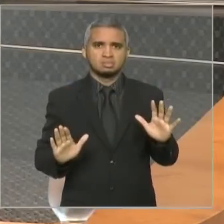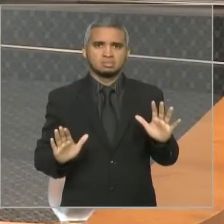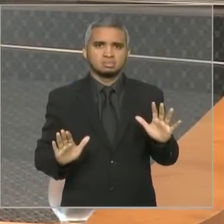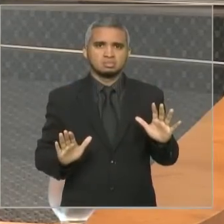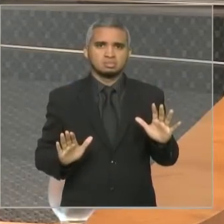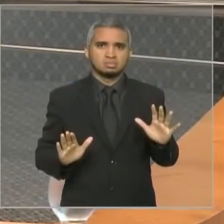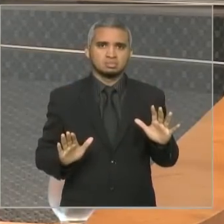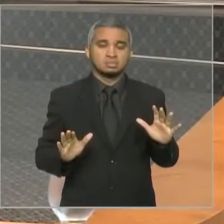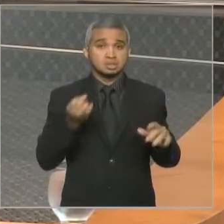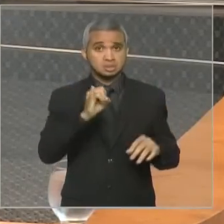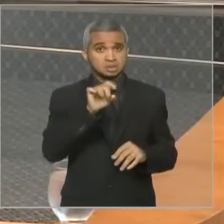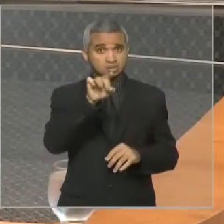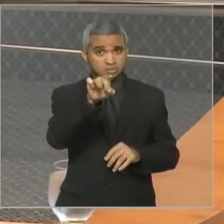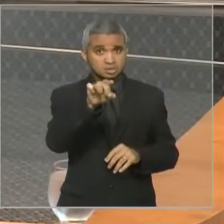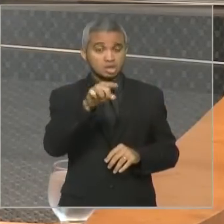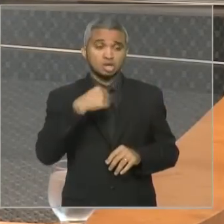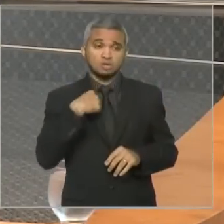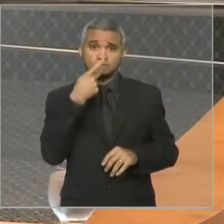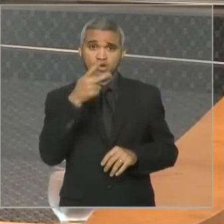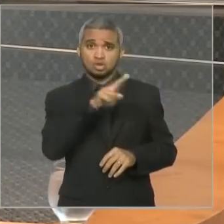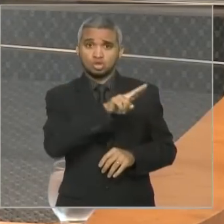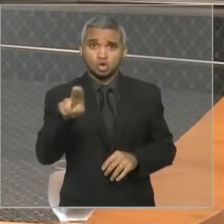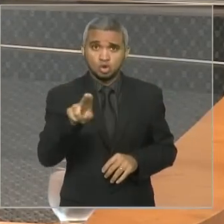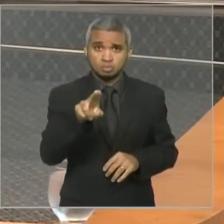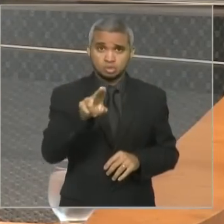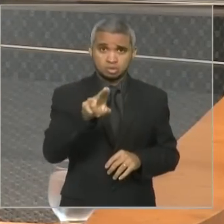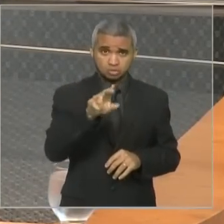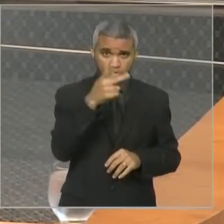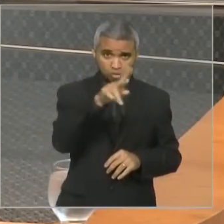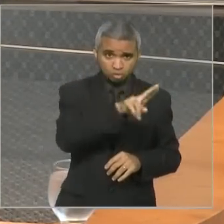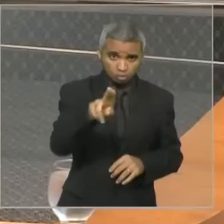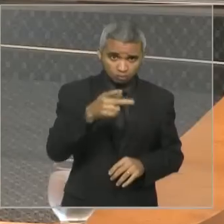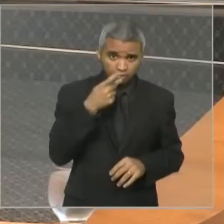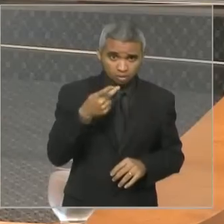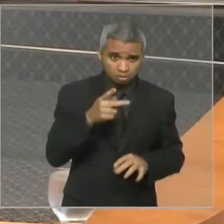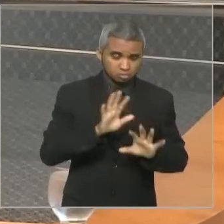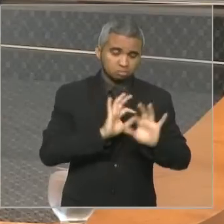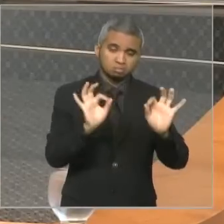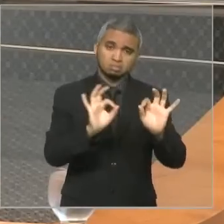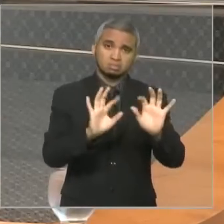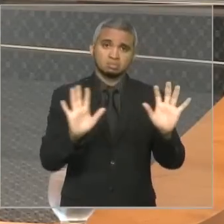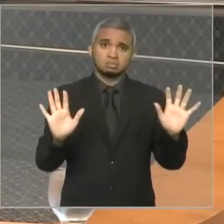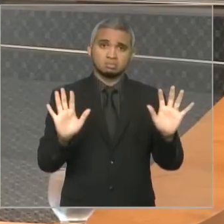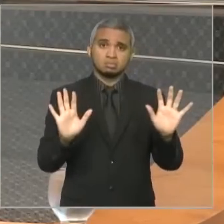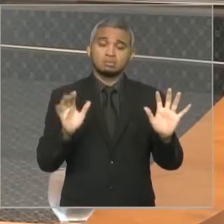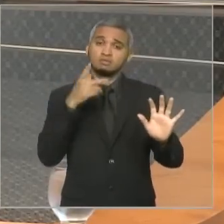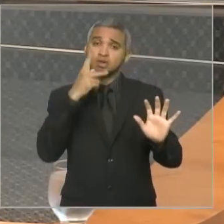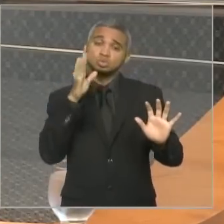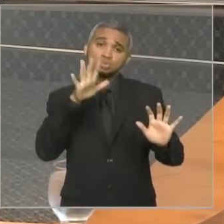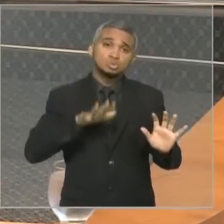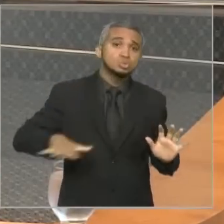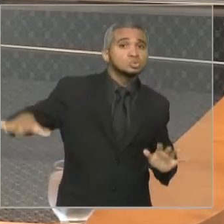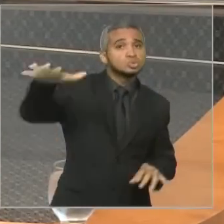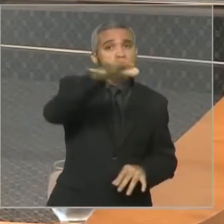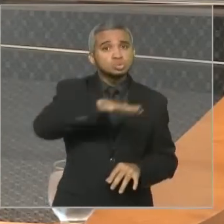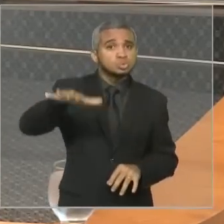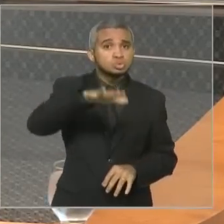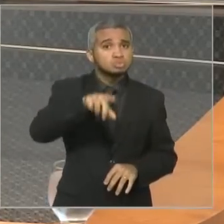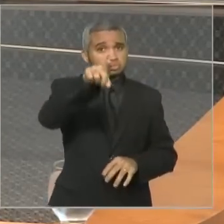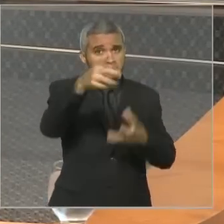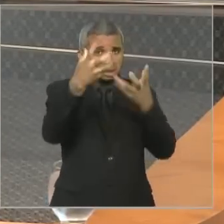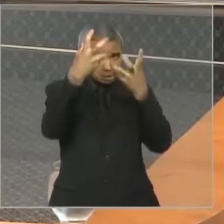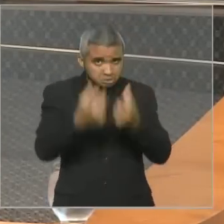vou, se você quer, não citei seu nome, não citei ninguém, citei, na verdade, uma coisa generalizada. Você atribuiu a você